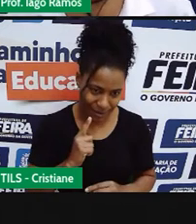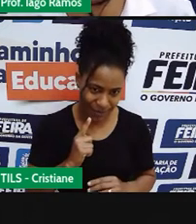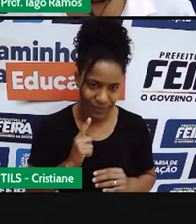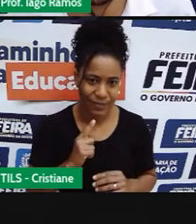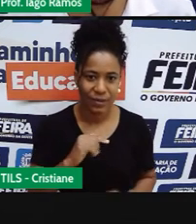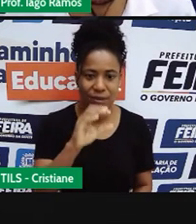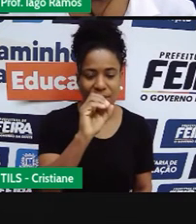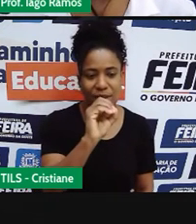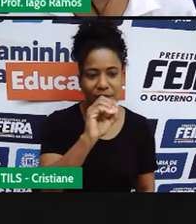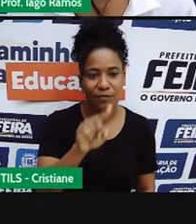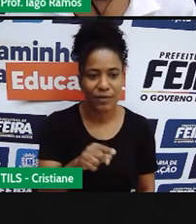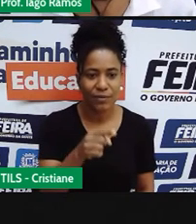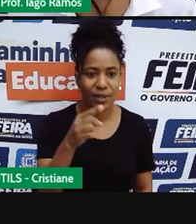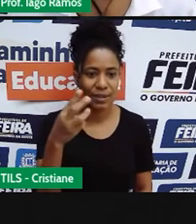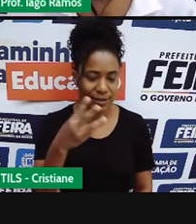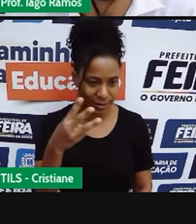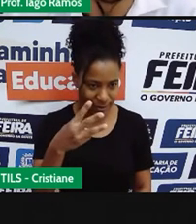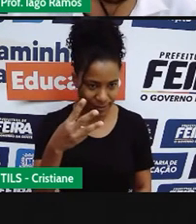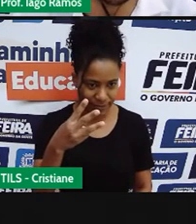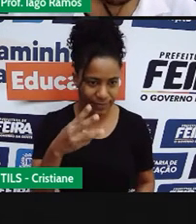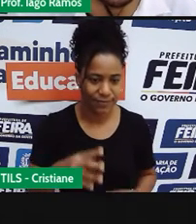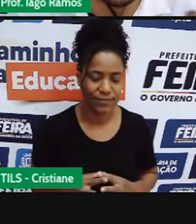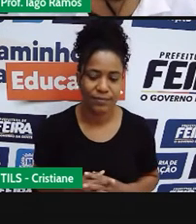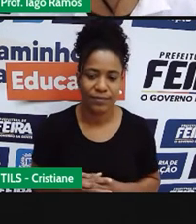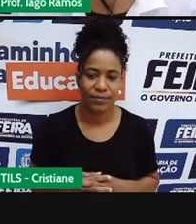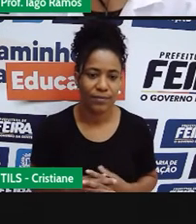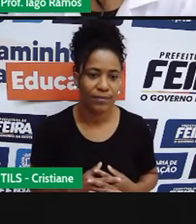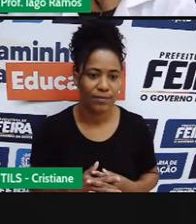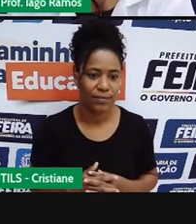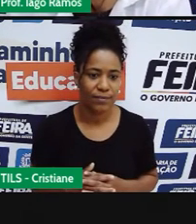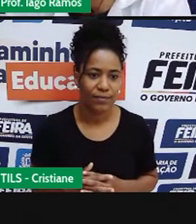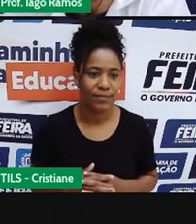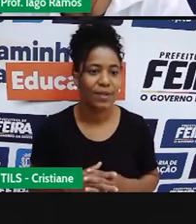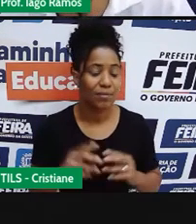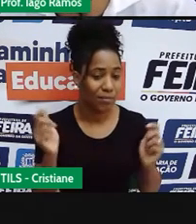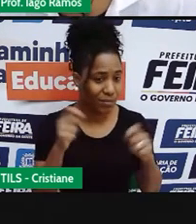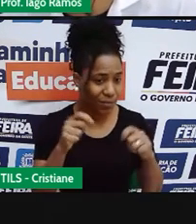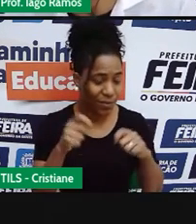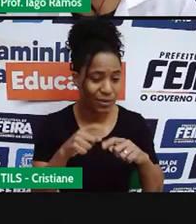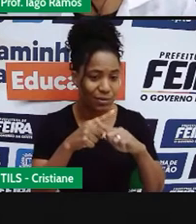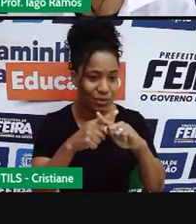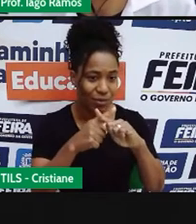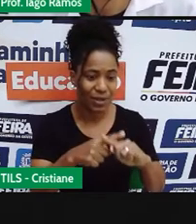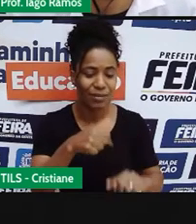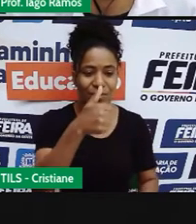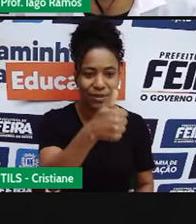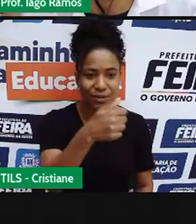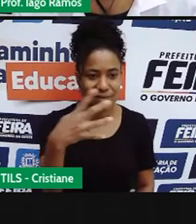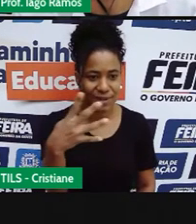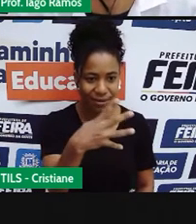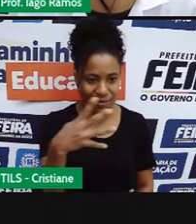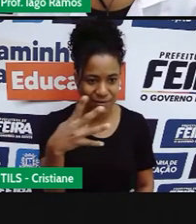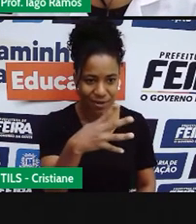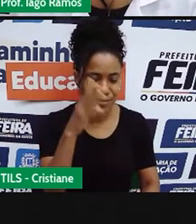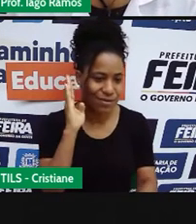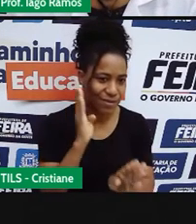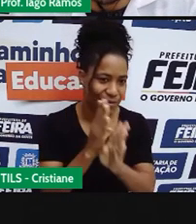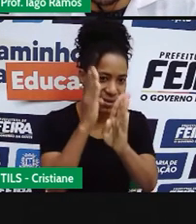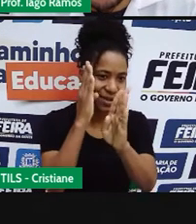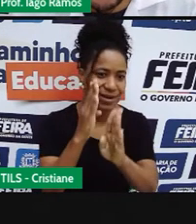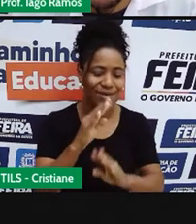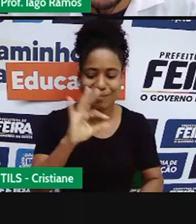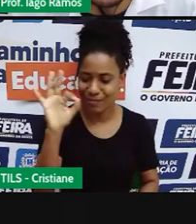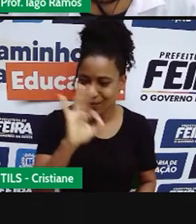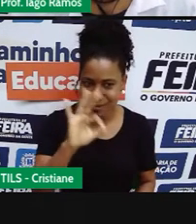0,3. E você pode multiplicar direto por 144 e já encontra o